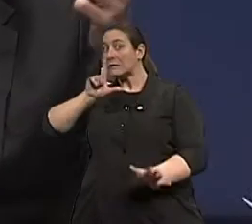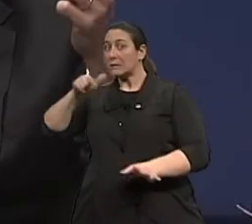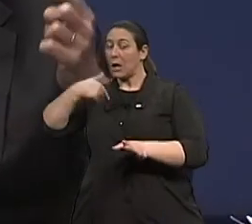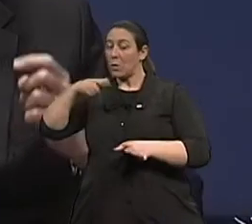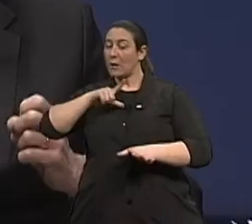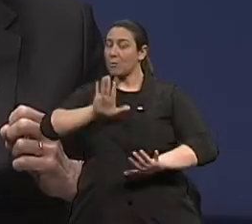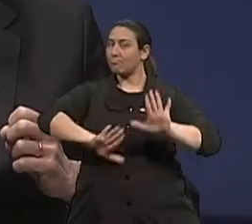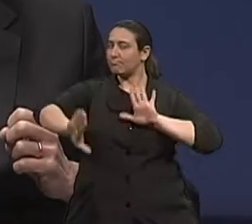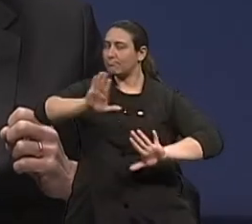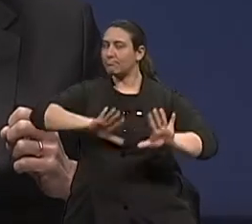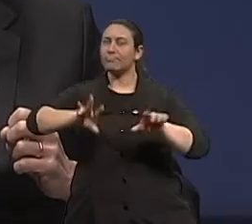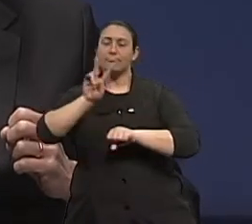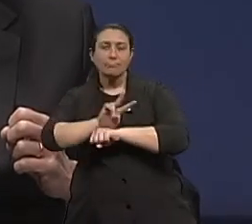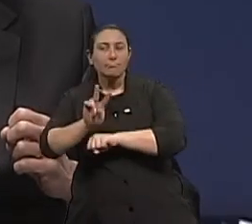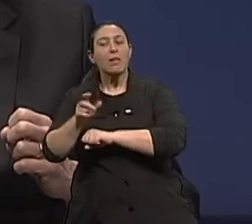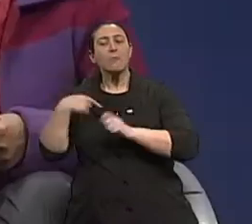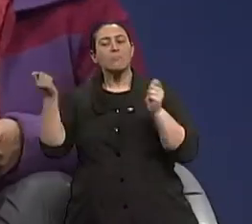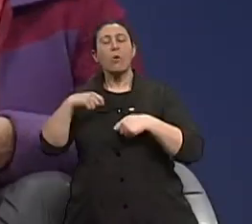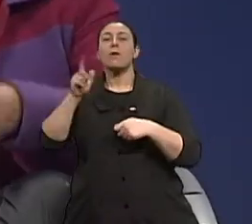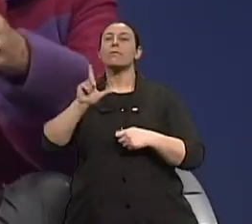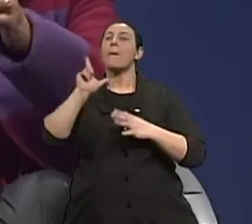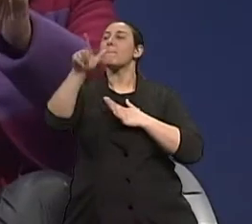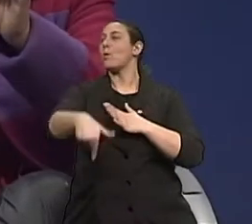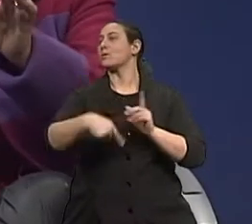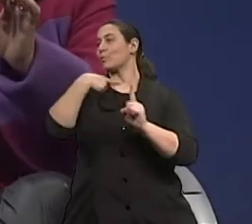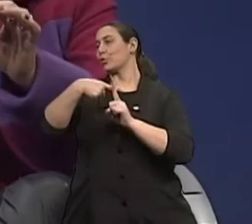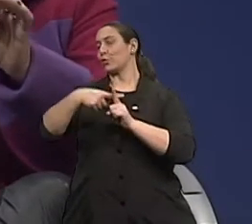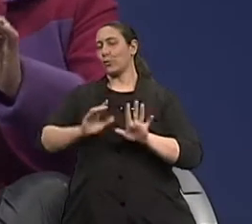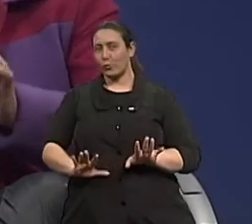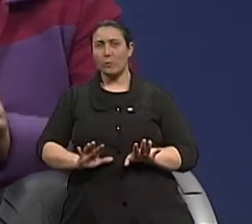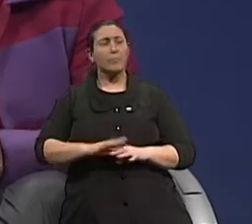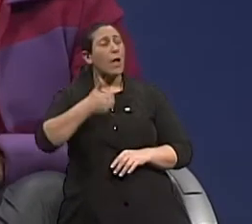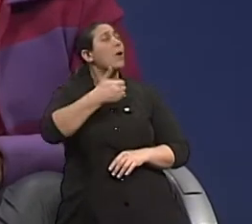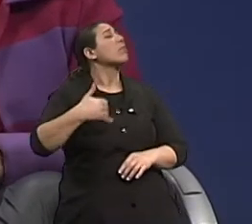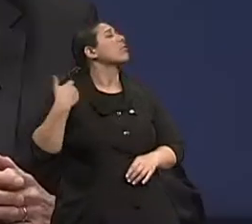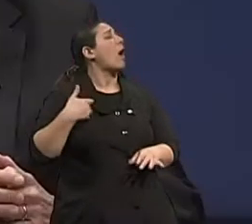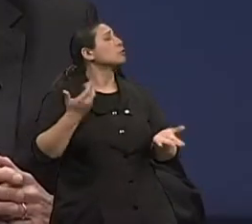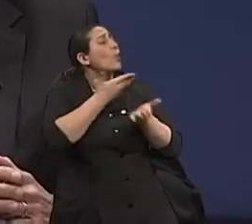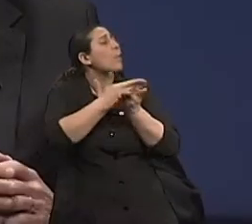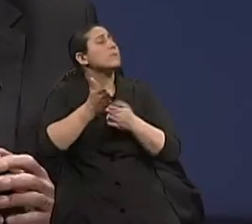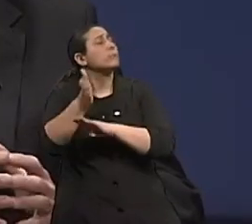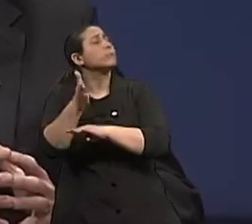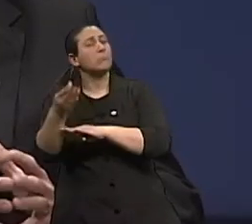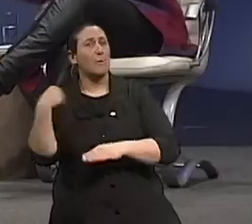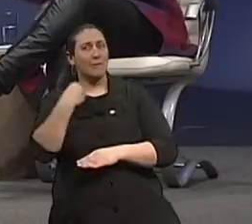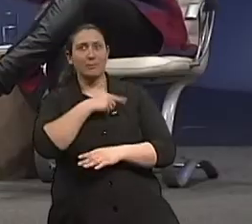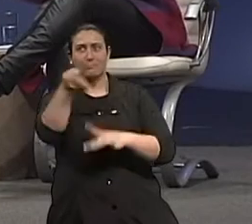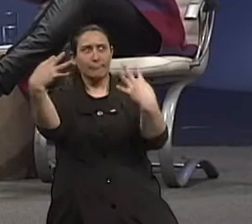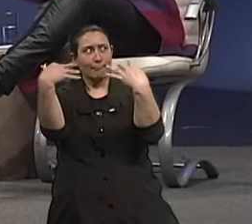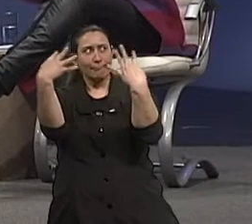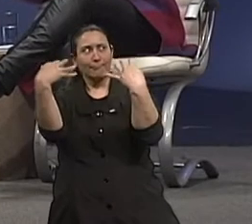isso que eu ia lhe perguntar. Melhores serão os resultados depois. Quanto mais precoce. Então, qual é a idade de ir ao geriátrico? Os guris estão tudo me olhando ali,